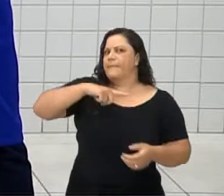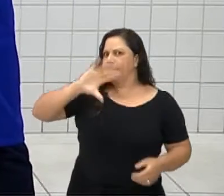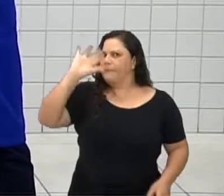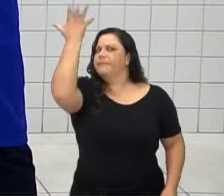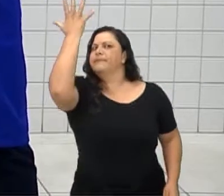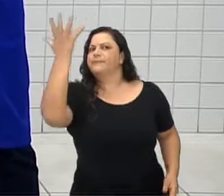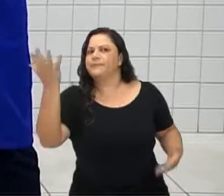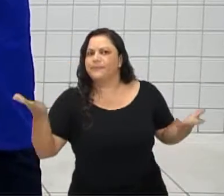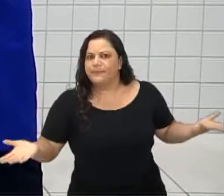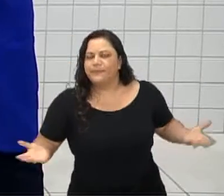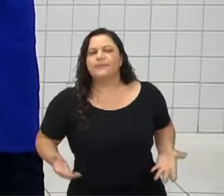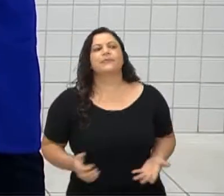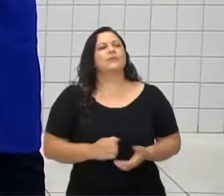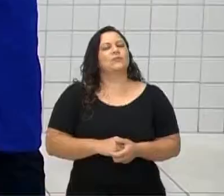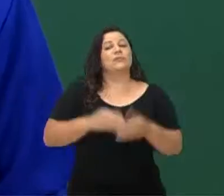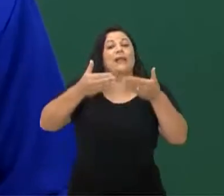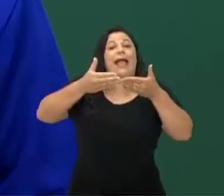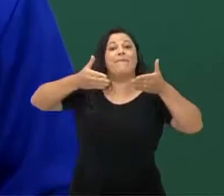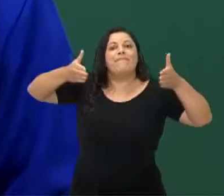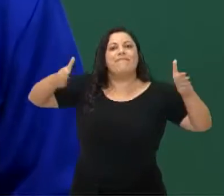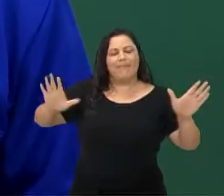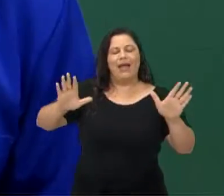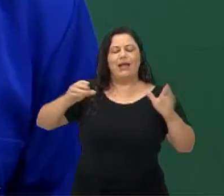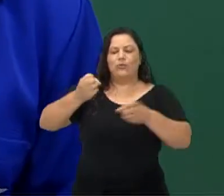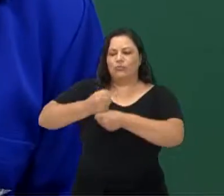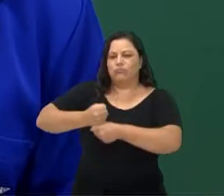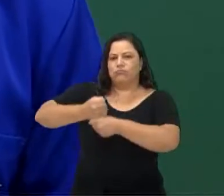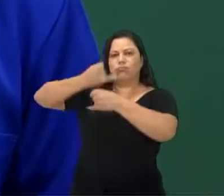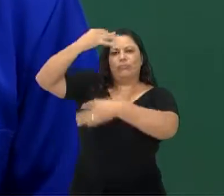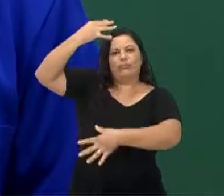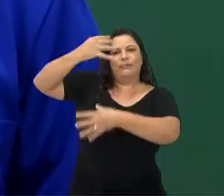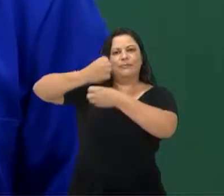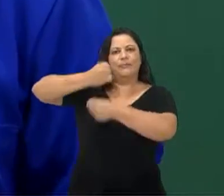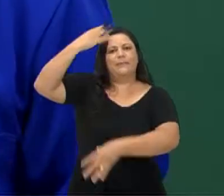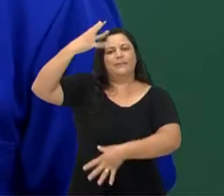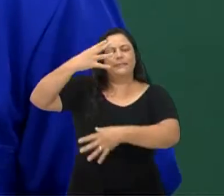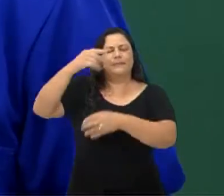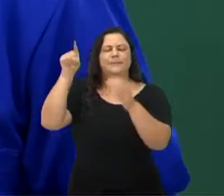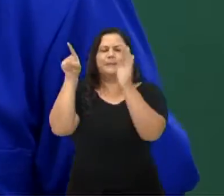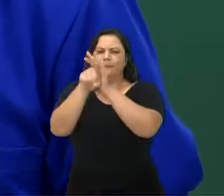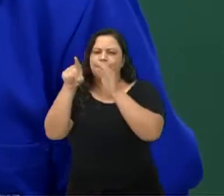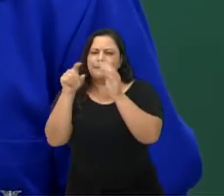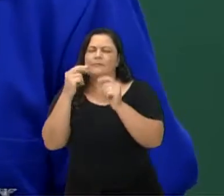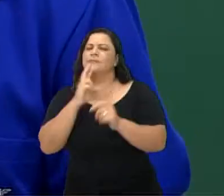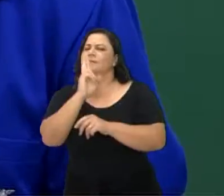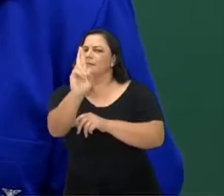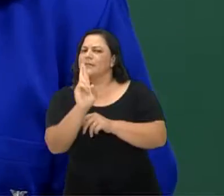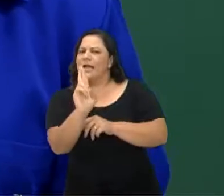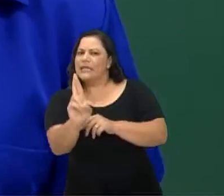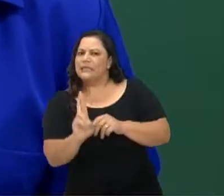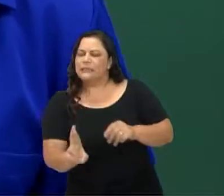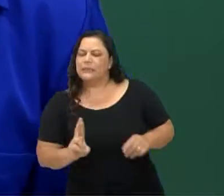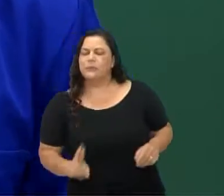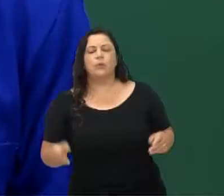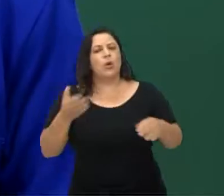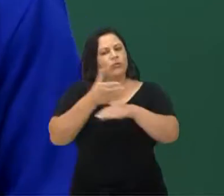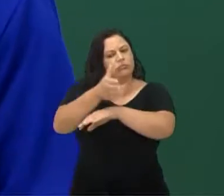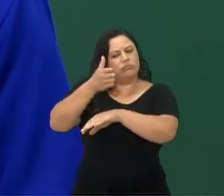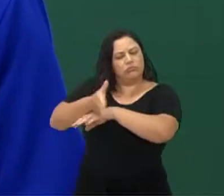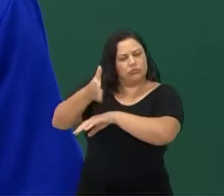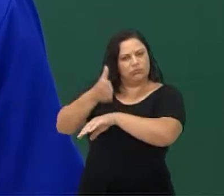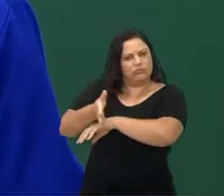Aberto o chat, moçada. Tá? Então, agora vai lá, deixa a sua resposta, participa do